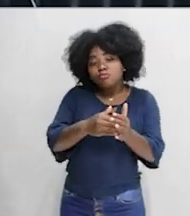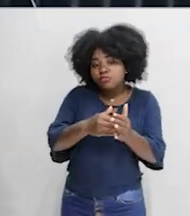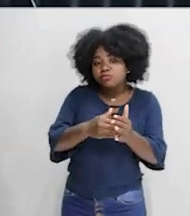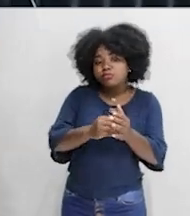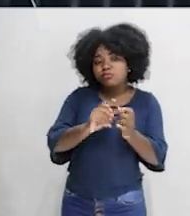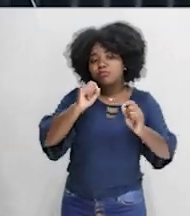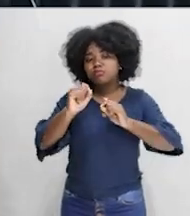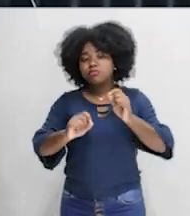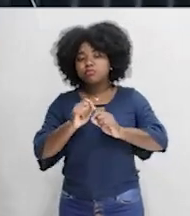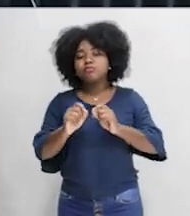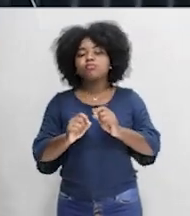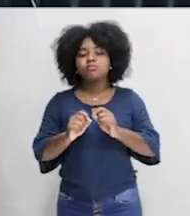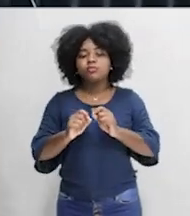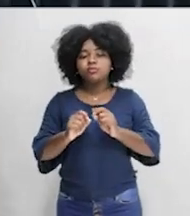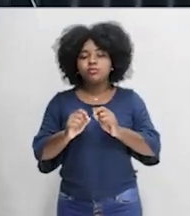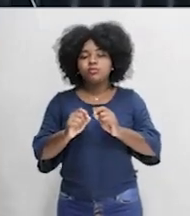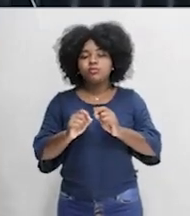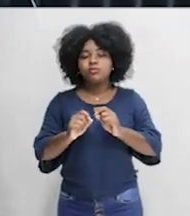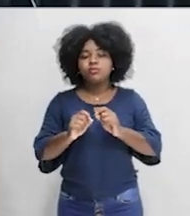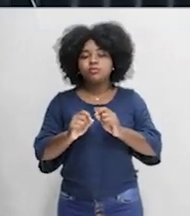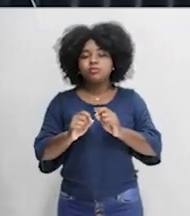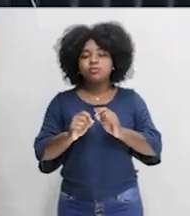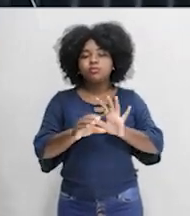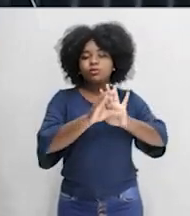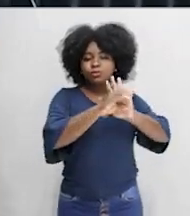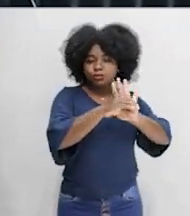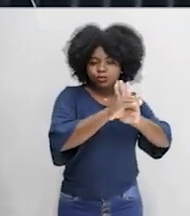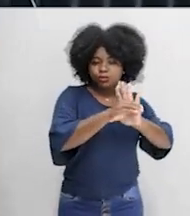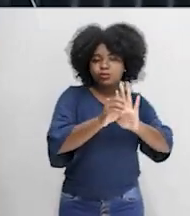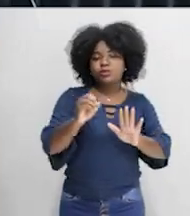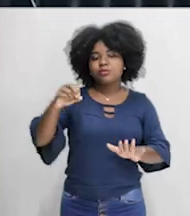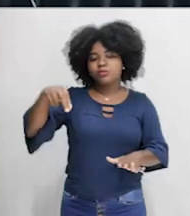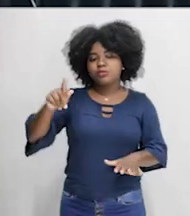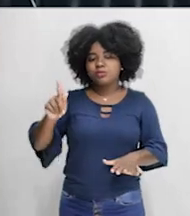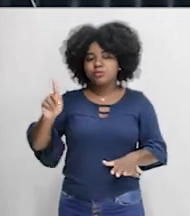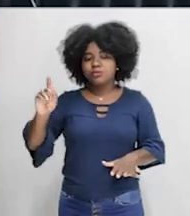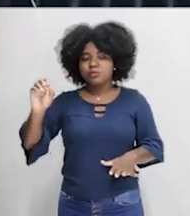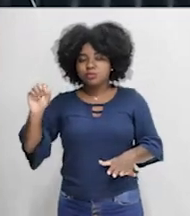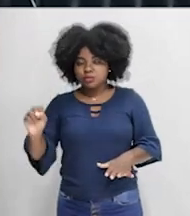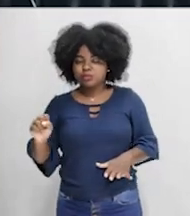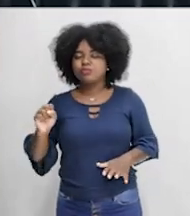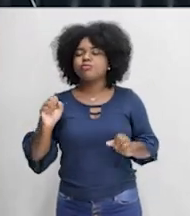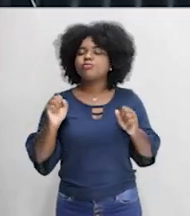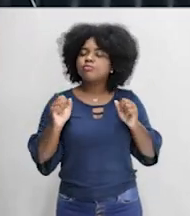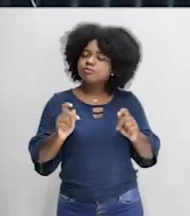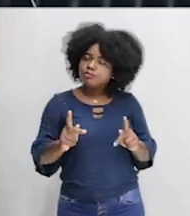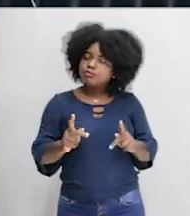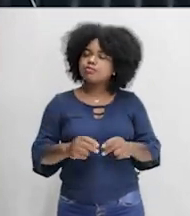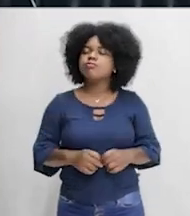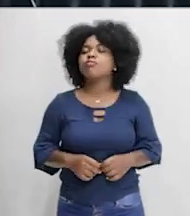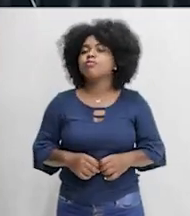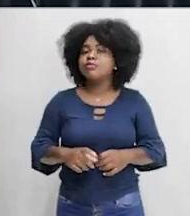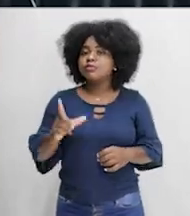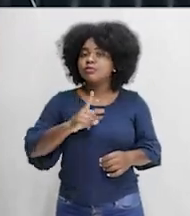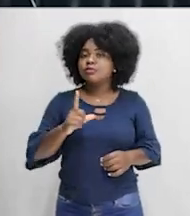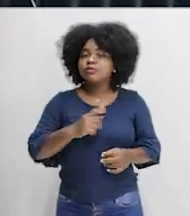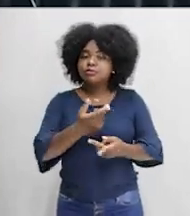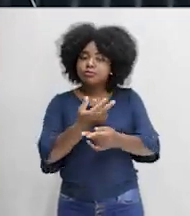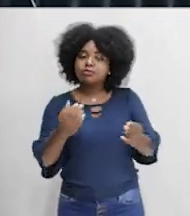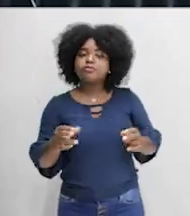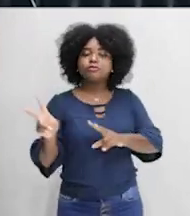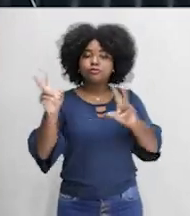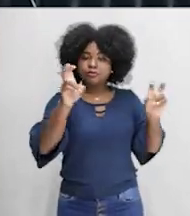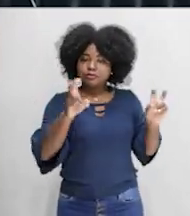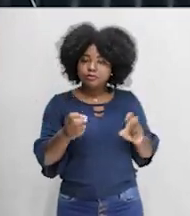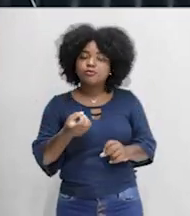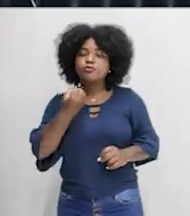falando e também desmistificando um pouquinho sobre o papel das ONGs, beleza? Então, tem muita coisa bacana que tu vai aprender e eu sei que tu vai gostar, então